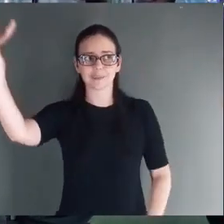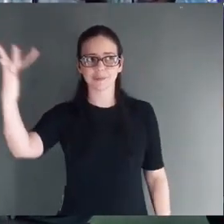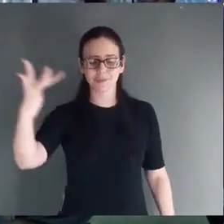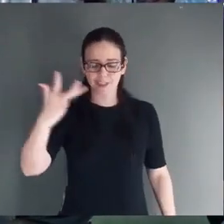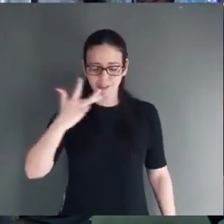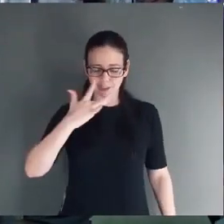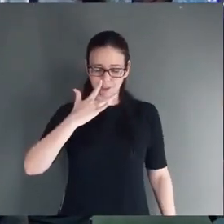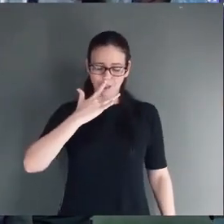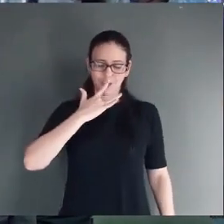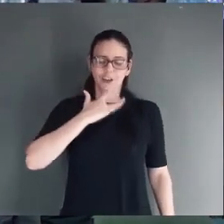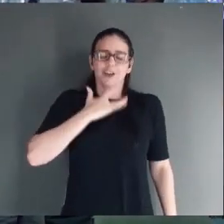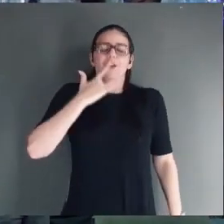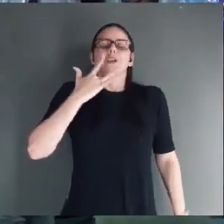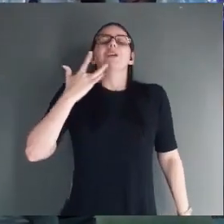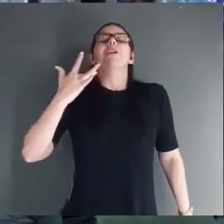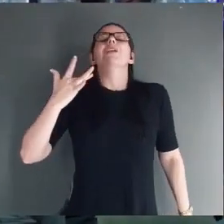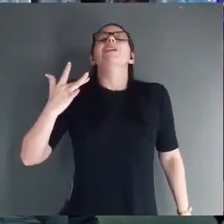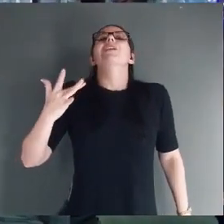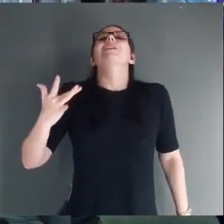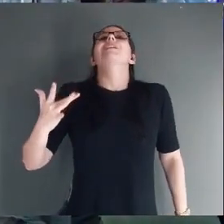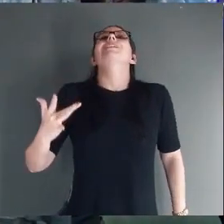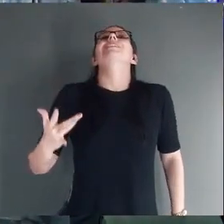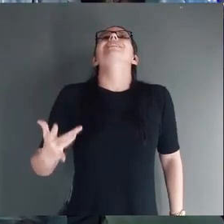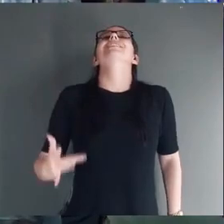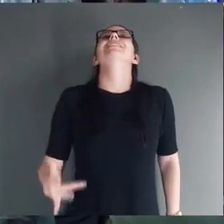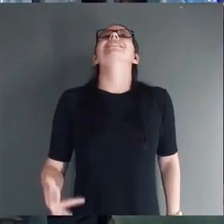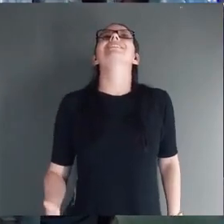Jesus me tocou. noite foi pra vocês.